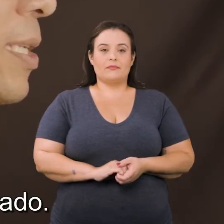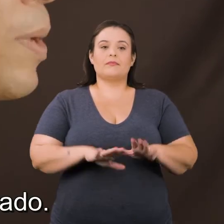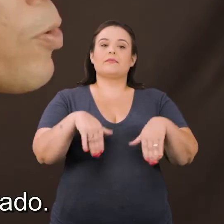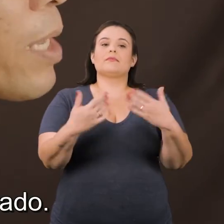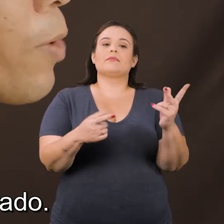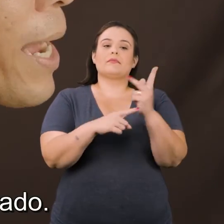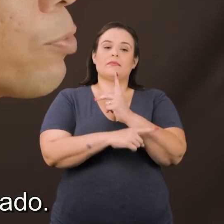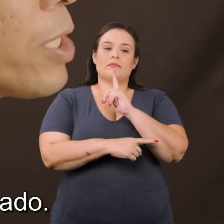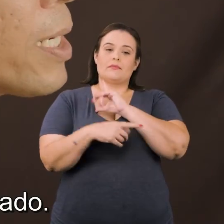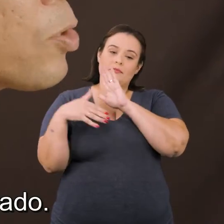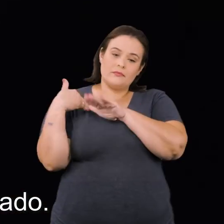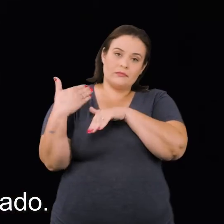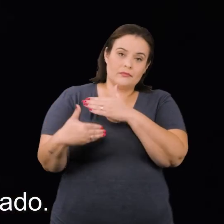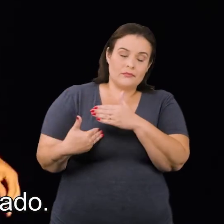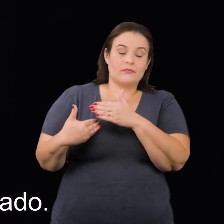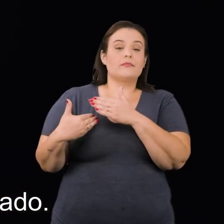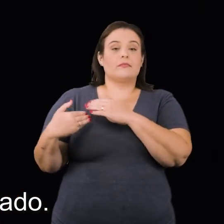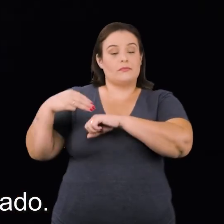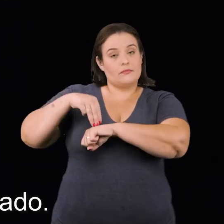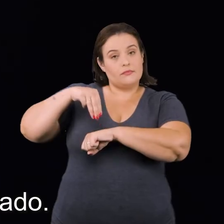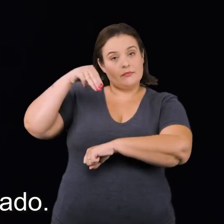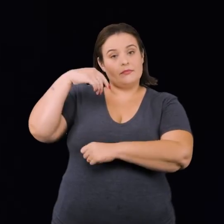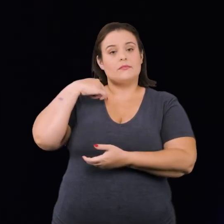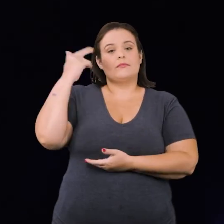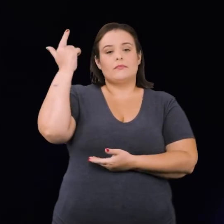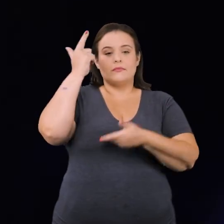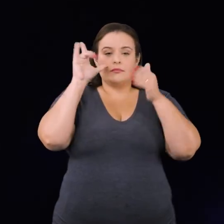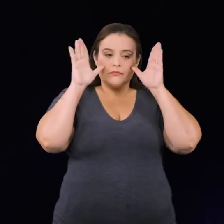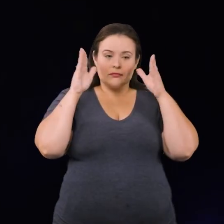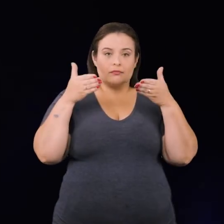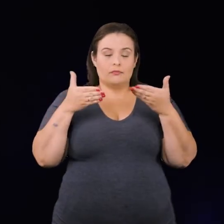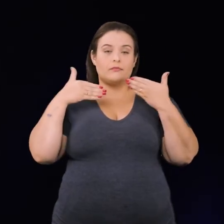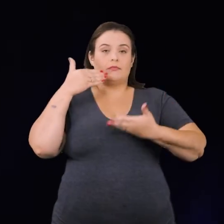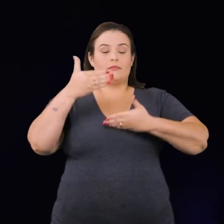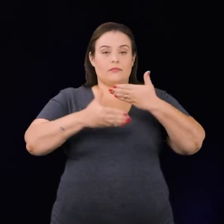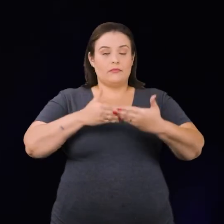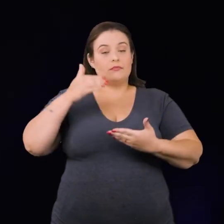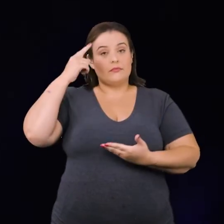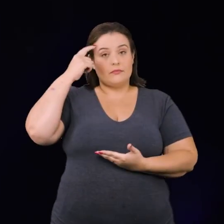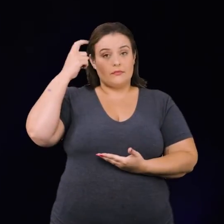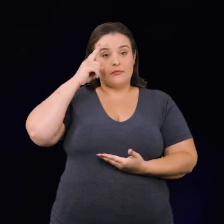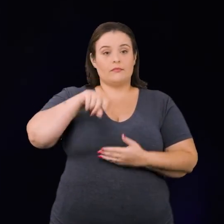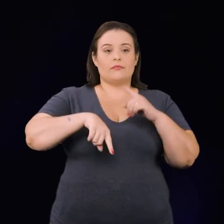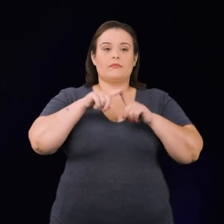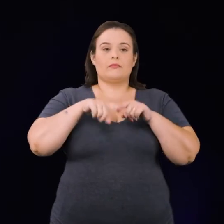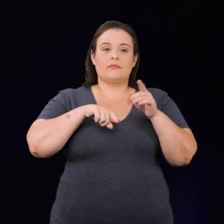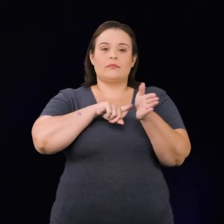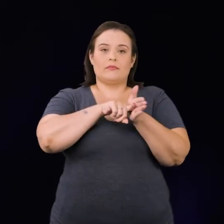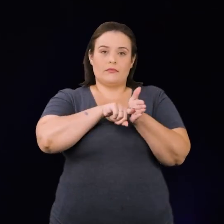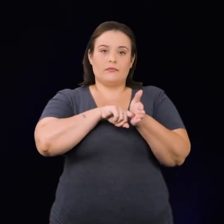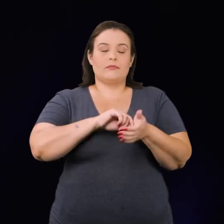Nesse meio tempo, acabo gerando o meu processo de mestrado. E aí consigo ter foco no processo criativo enquanto